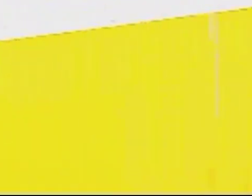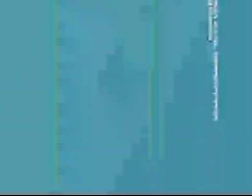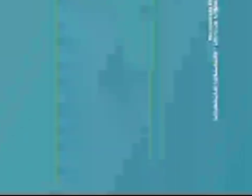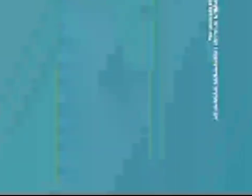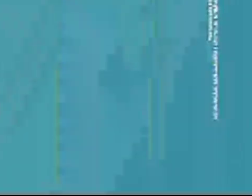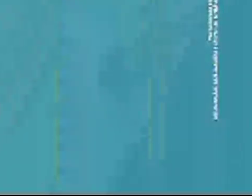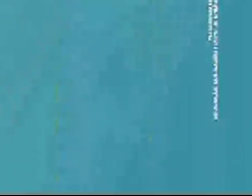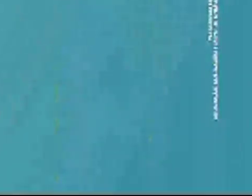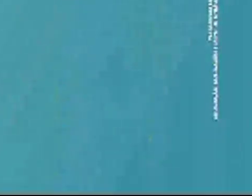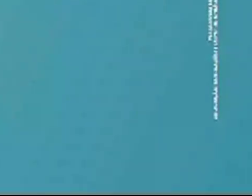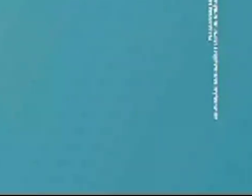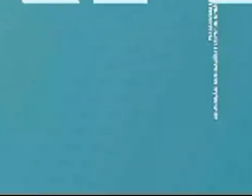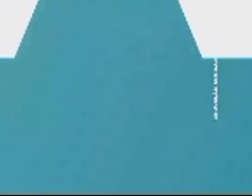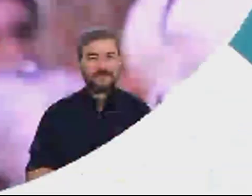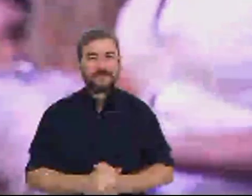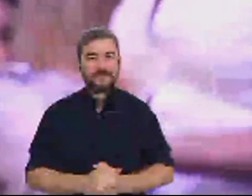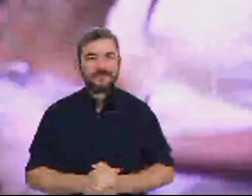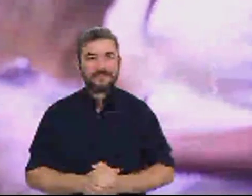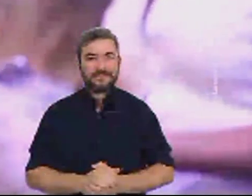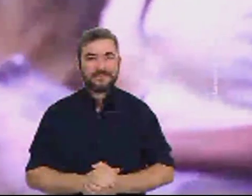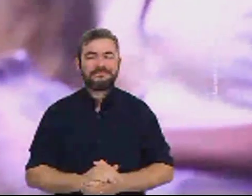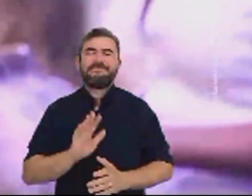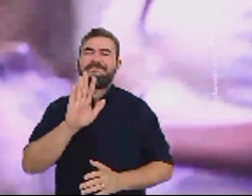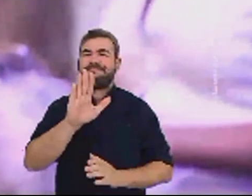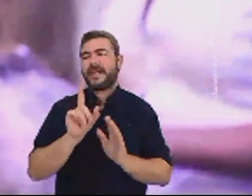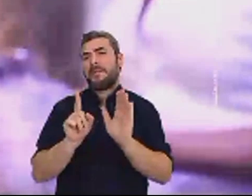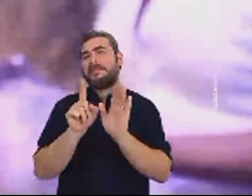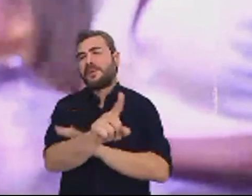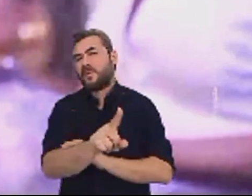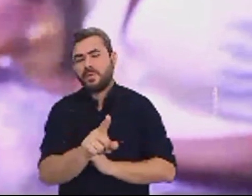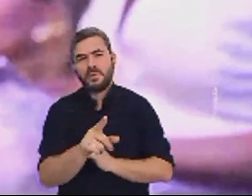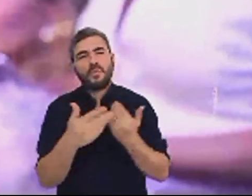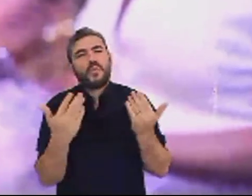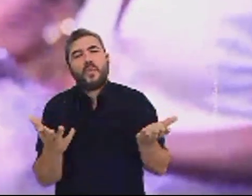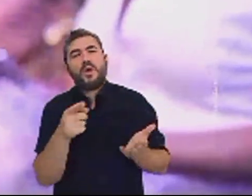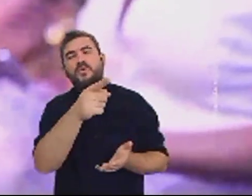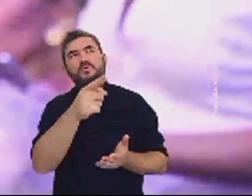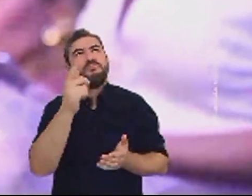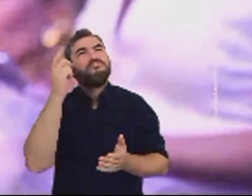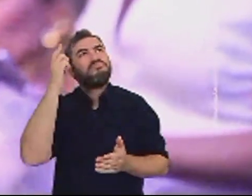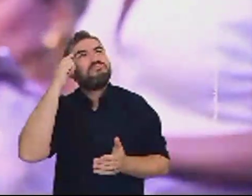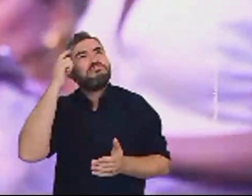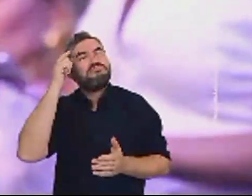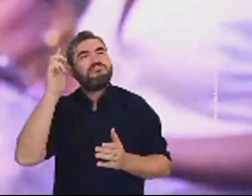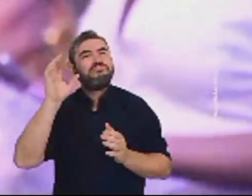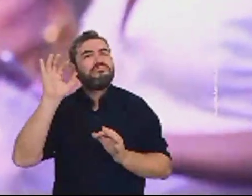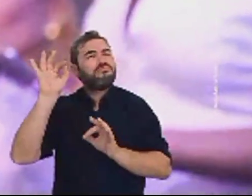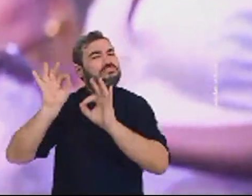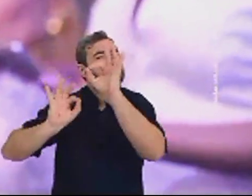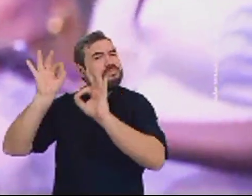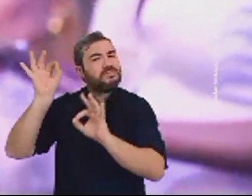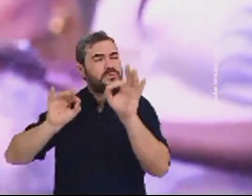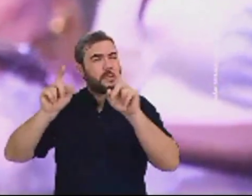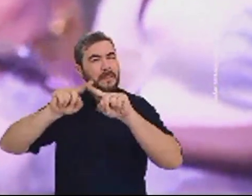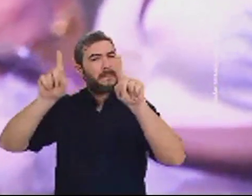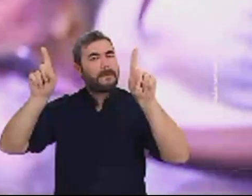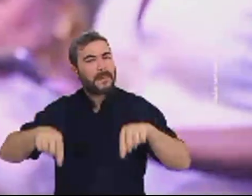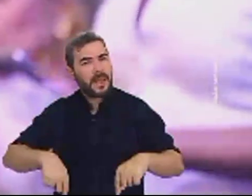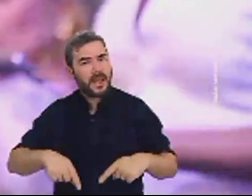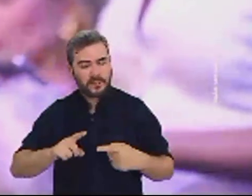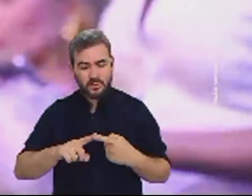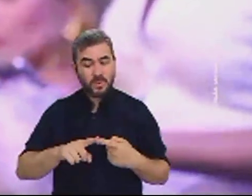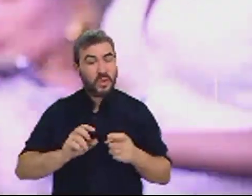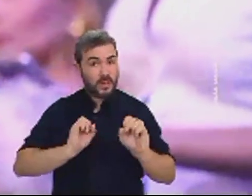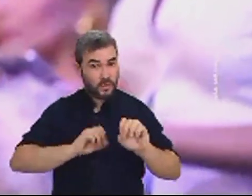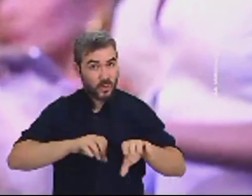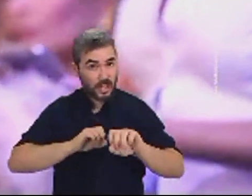eu gostaria de saber qual os planos de vocês em relação a educação a estrutura